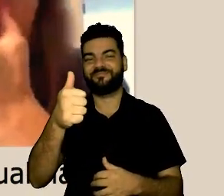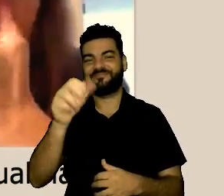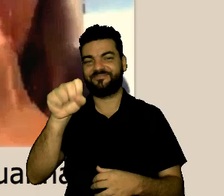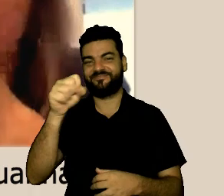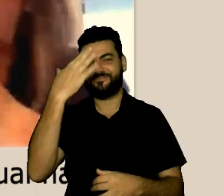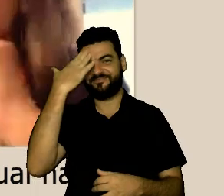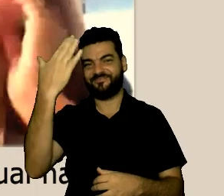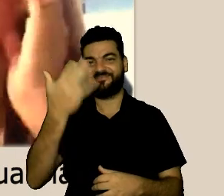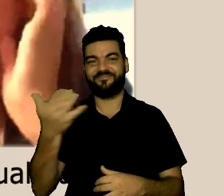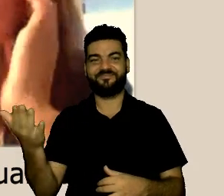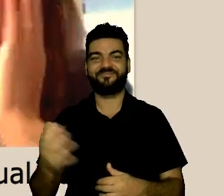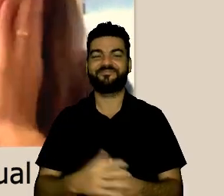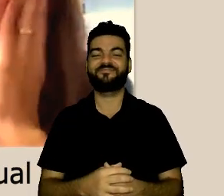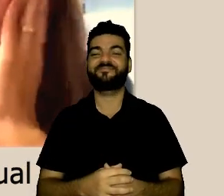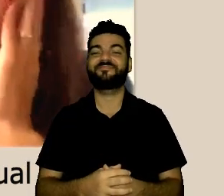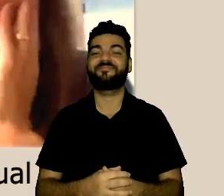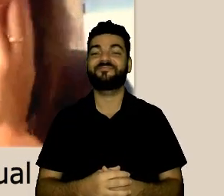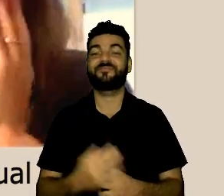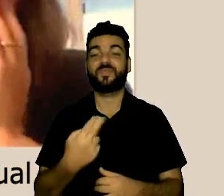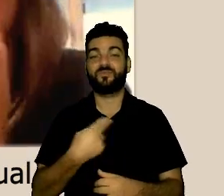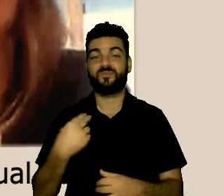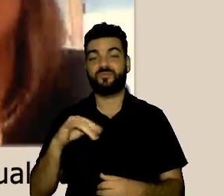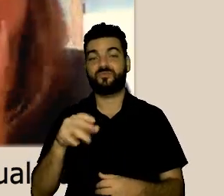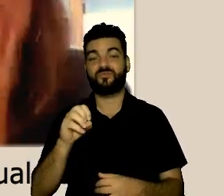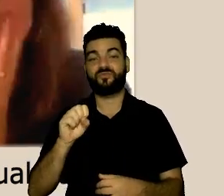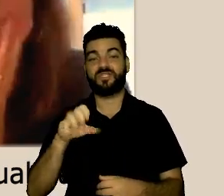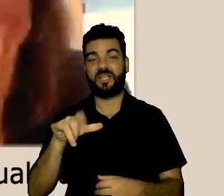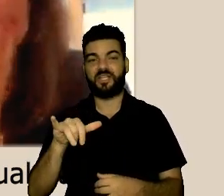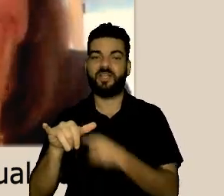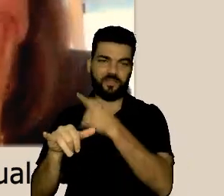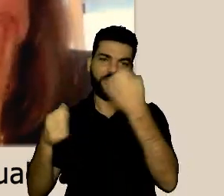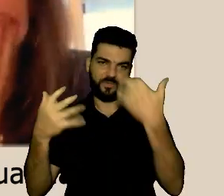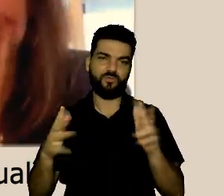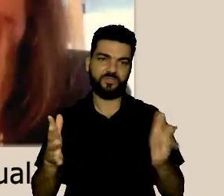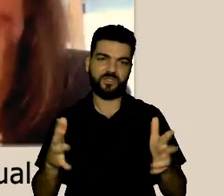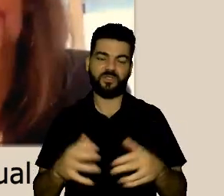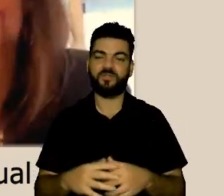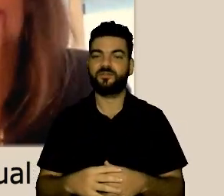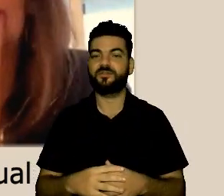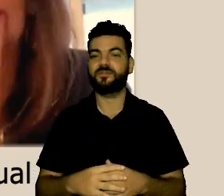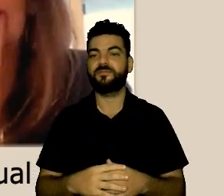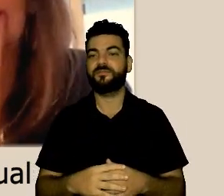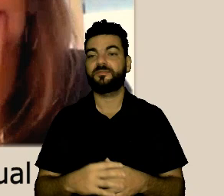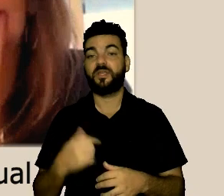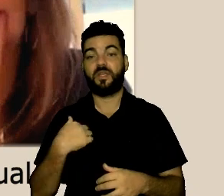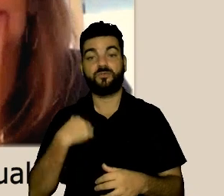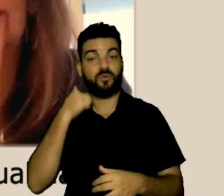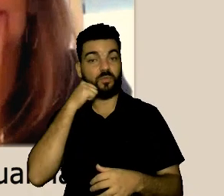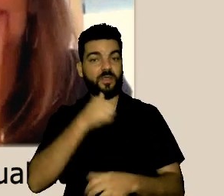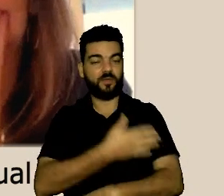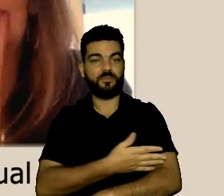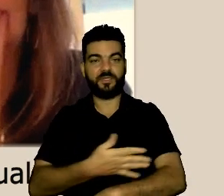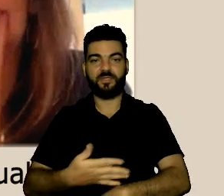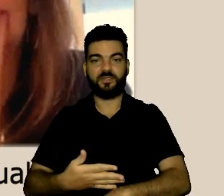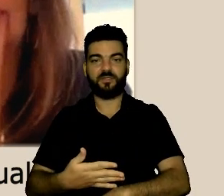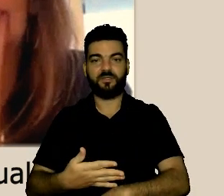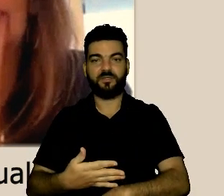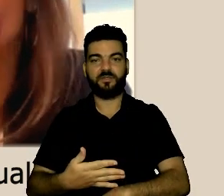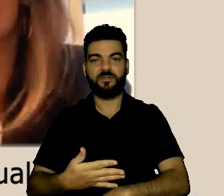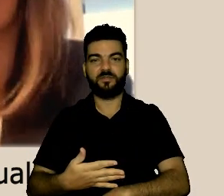Obrigada. Meu nome é Jocely, como a doutora falou, eu sou uma mulher branca, sou